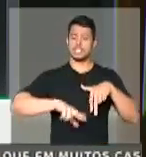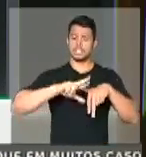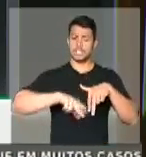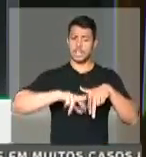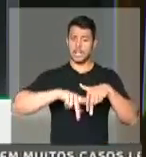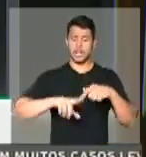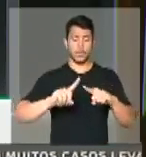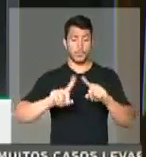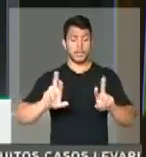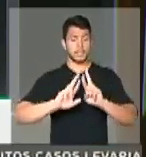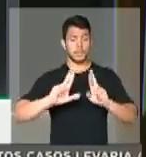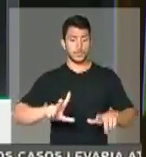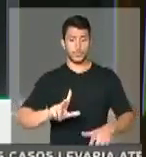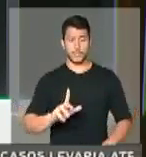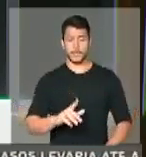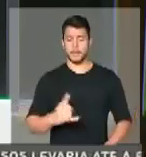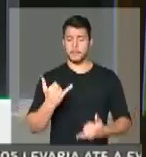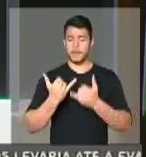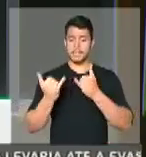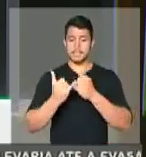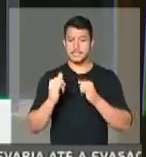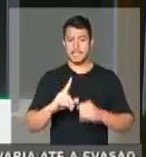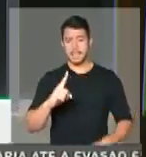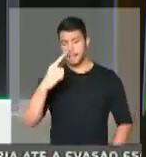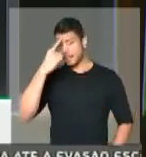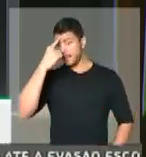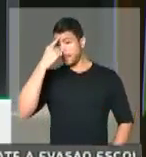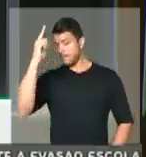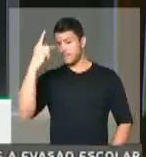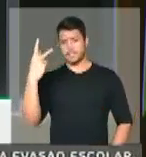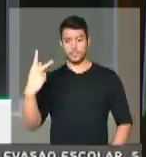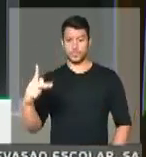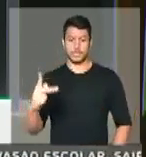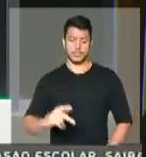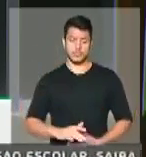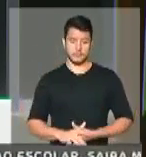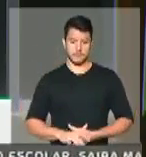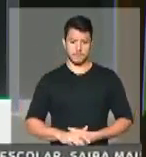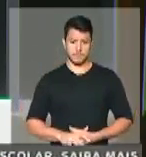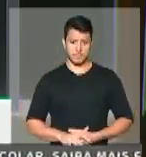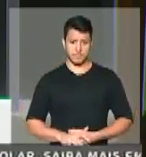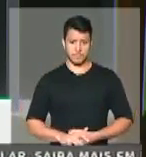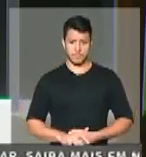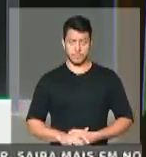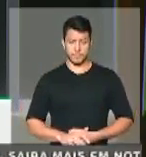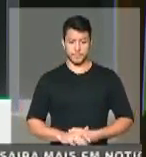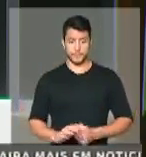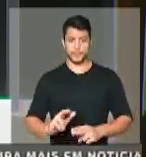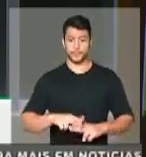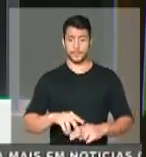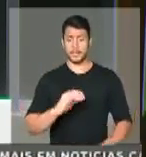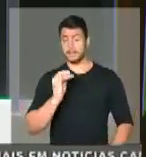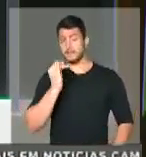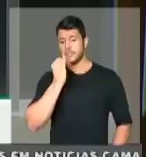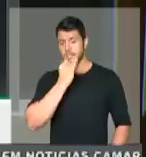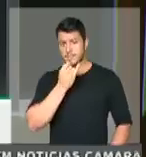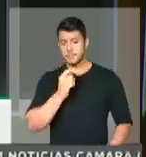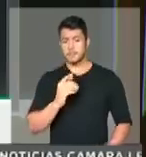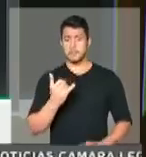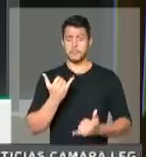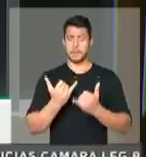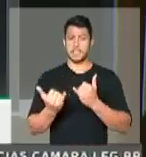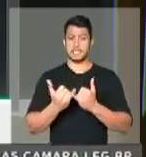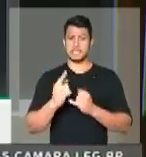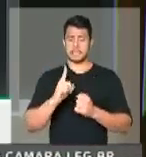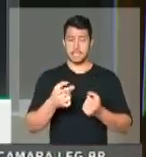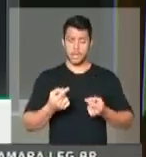alucinação, mais uma das alucinações desses setores fundamentalistas, que infelizmente se ocupam dos espaços